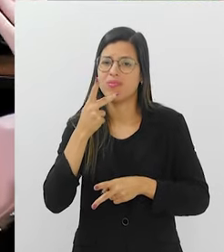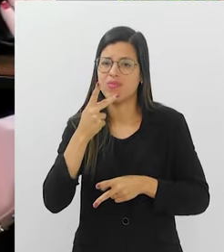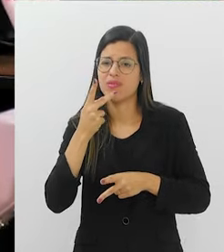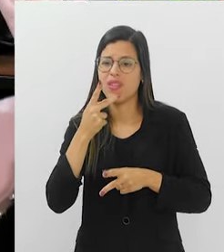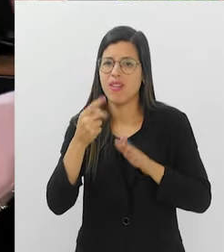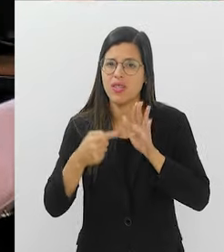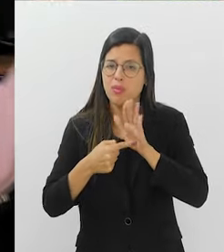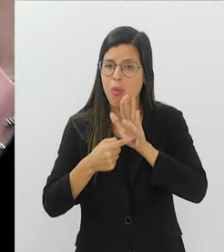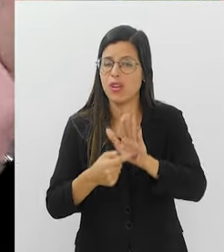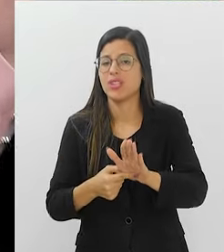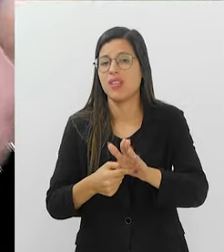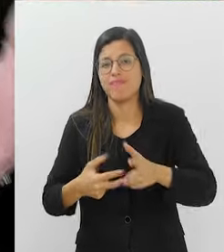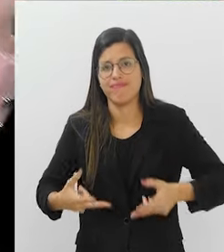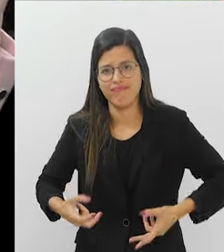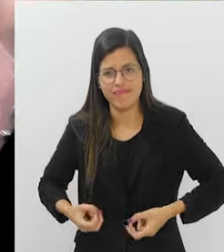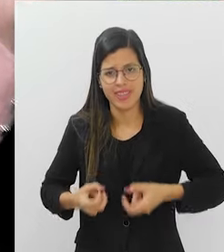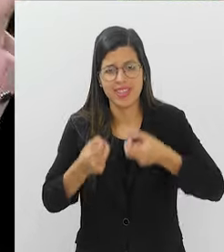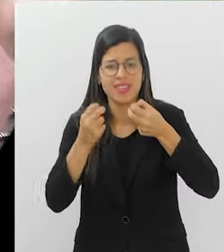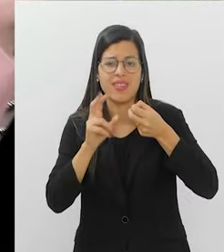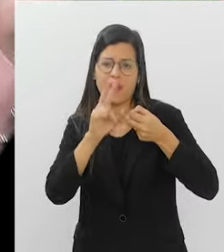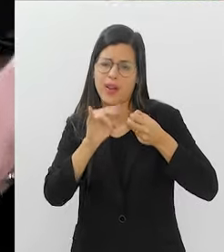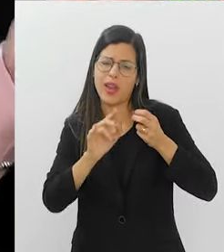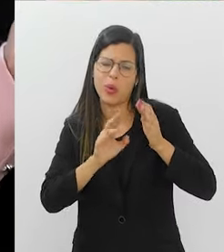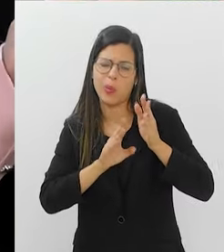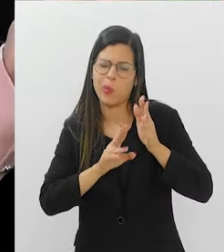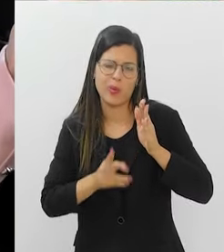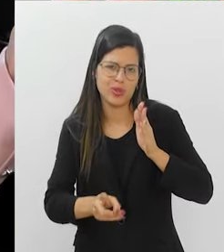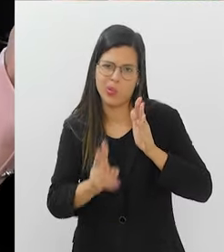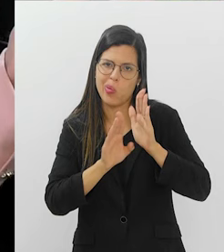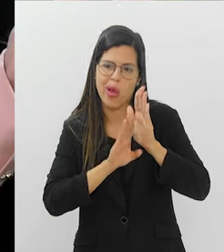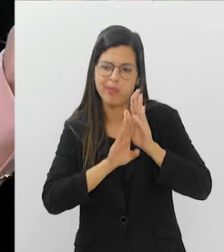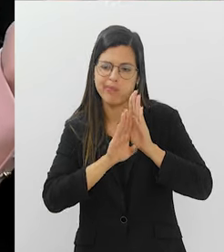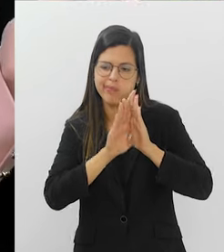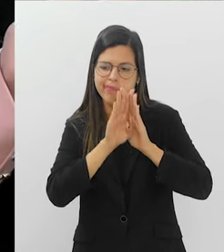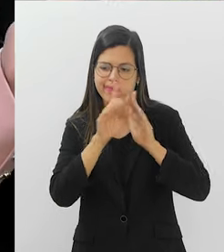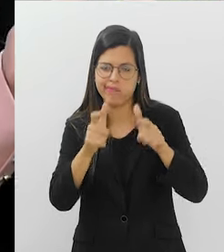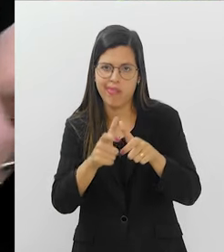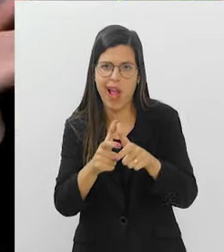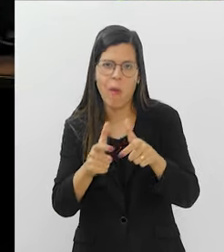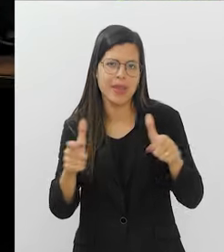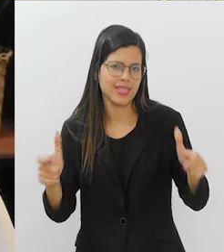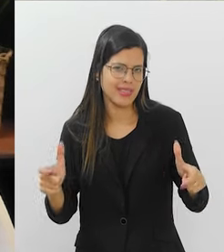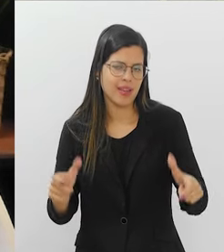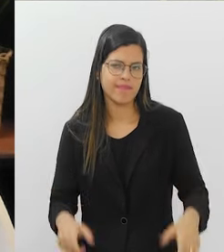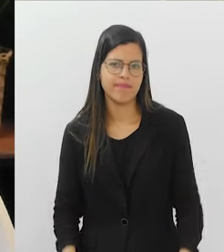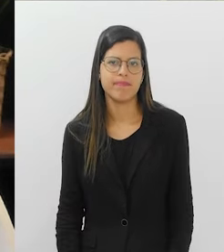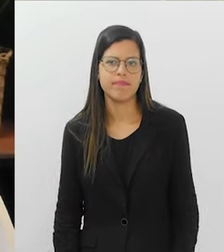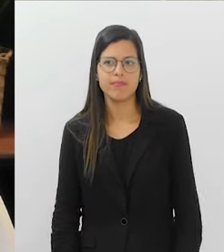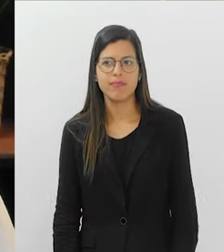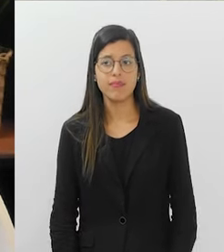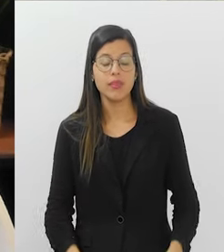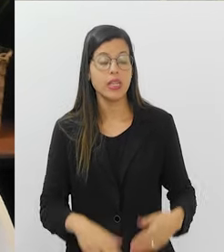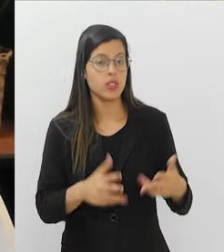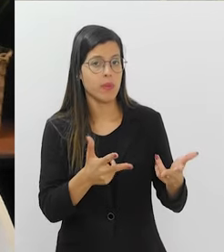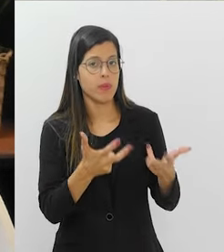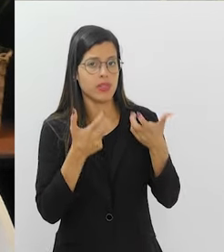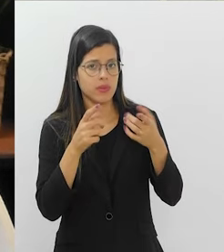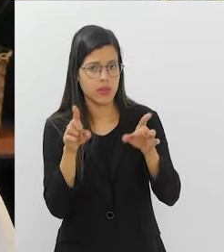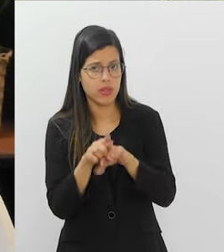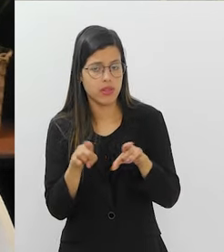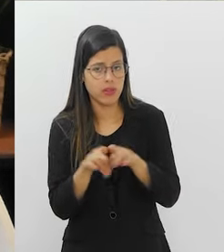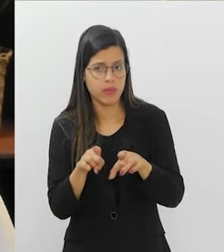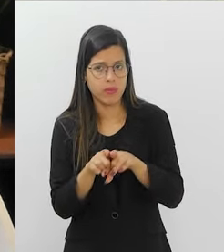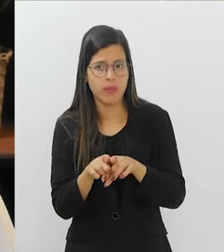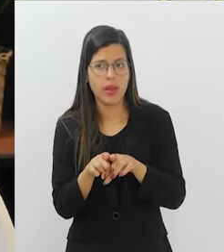sobre isso, esse é um câncer que ainda vai crescer muito. Agora, o que a gente percebe também é que